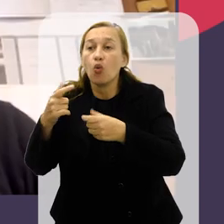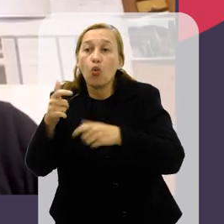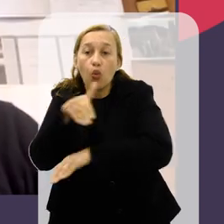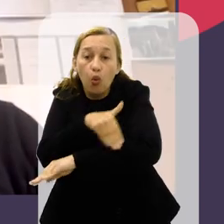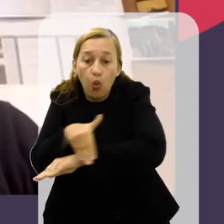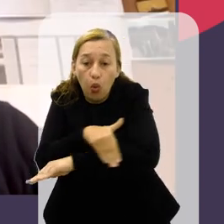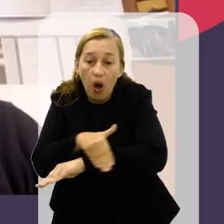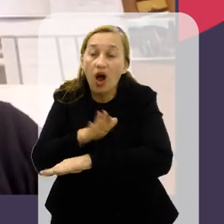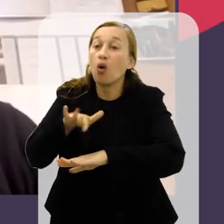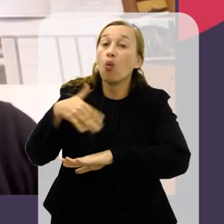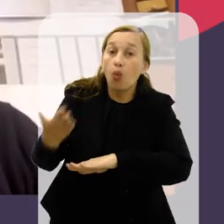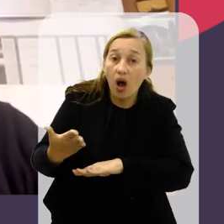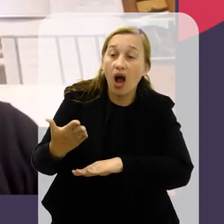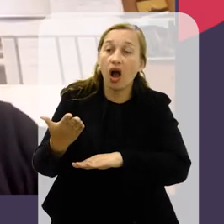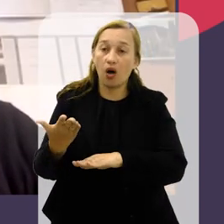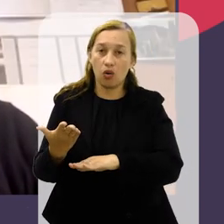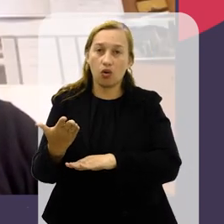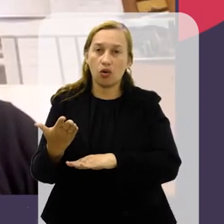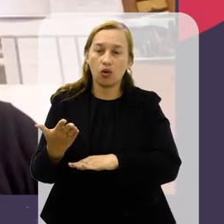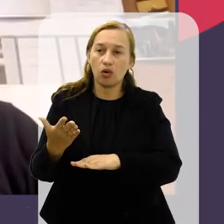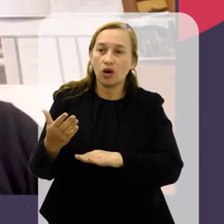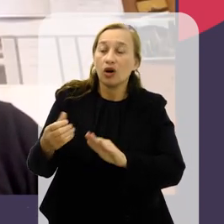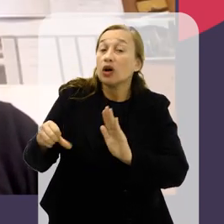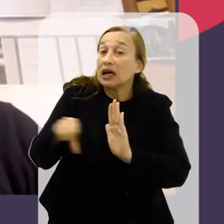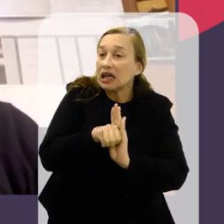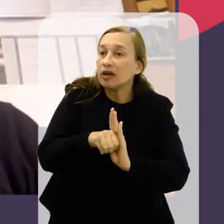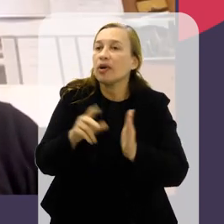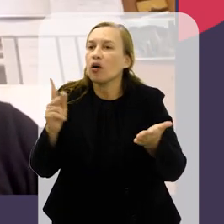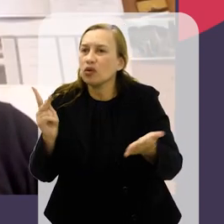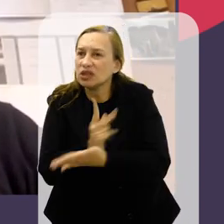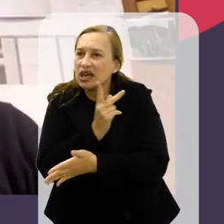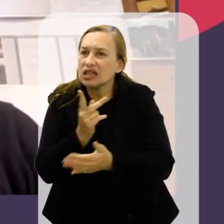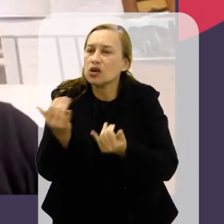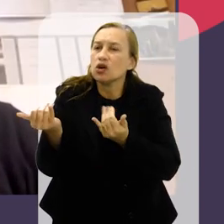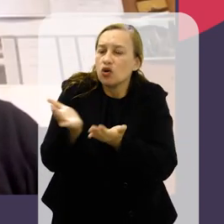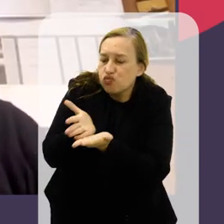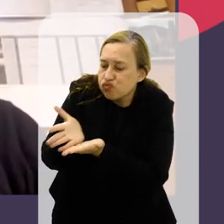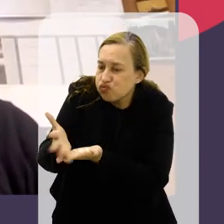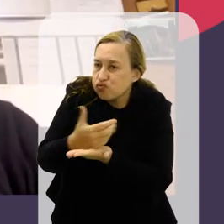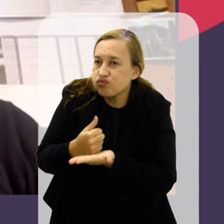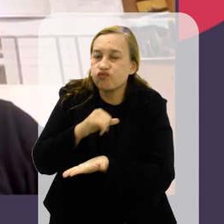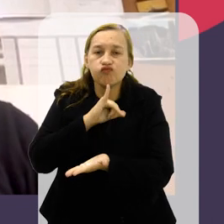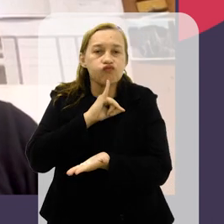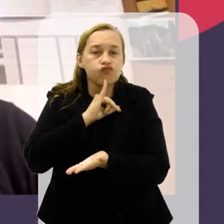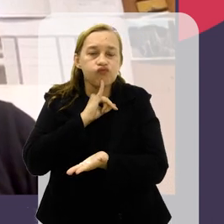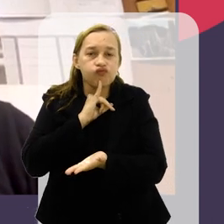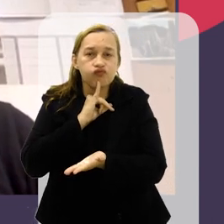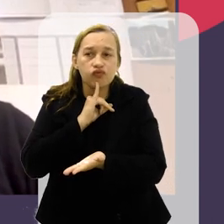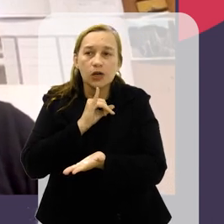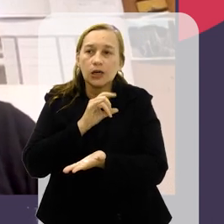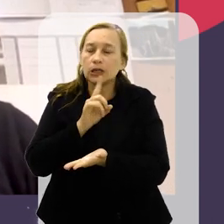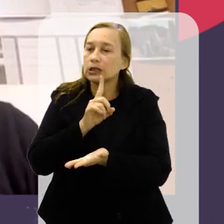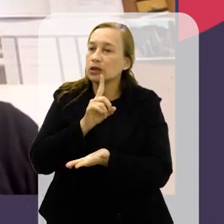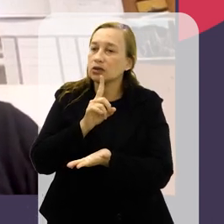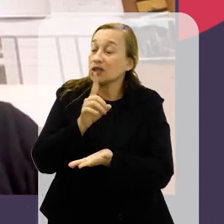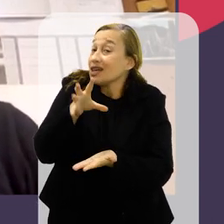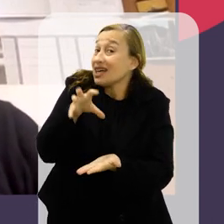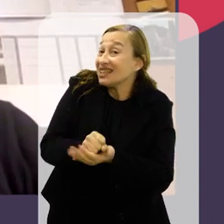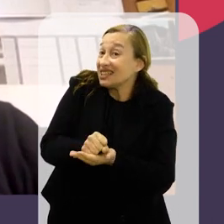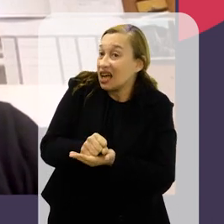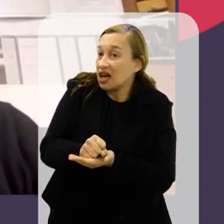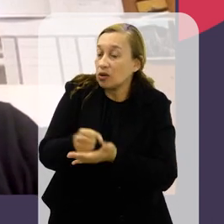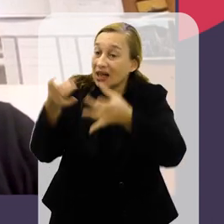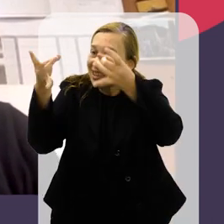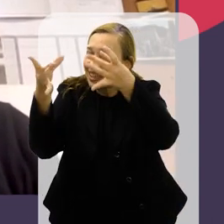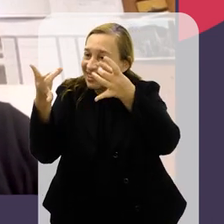de lugar na rua, qual é a posição da rua onde aquele crime acontece, também são dados que, infelizmente, não são sequer